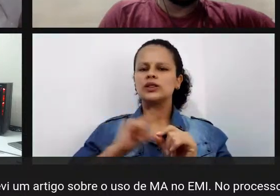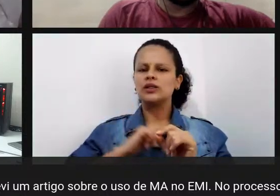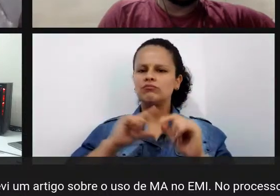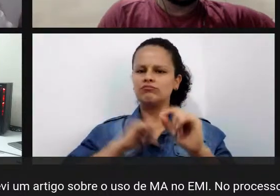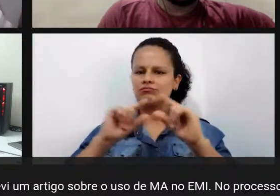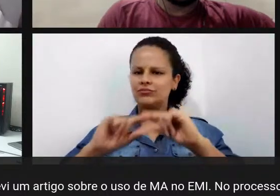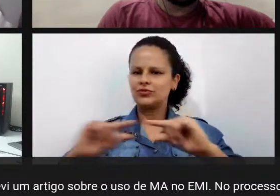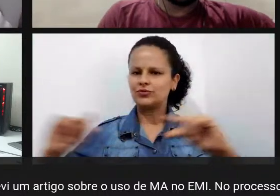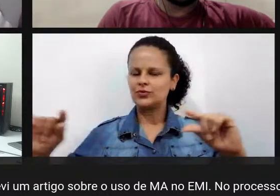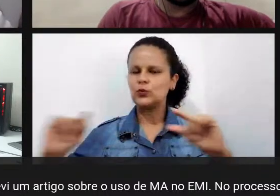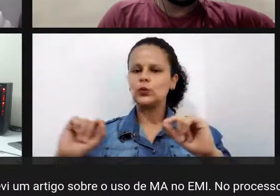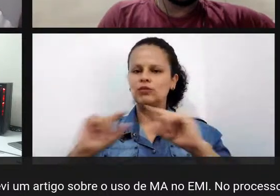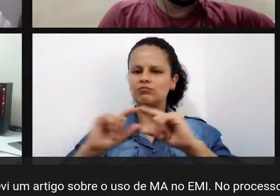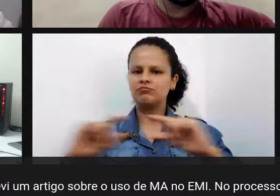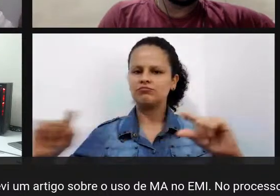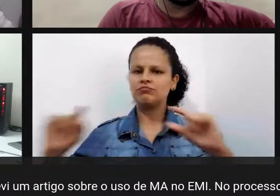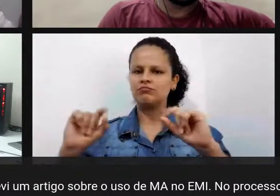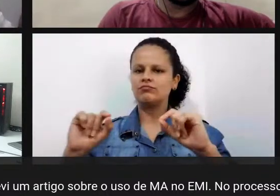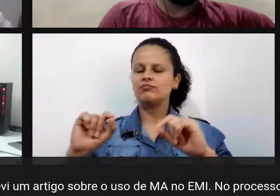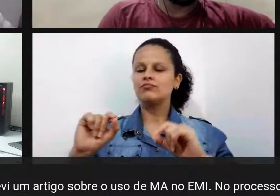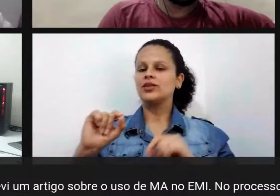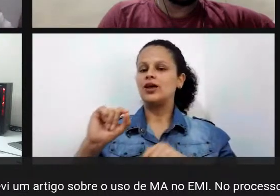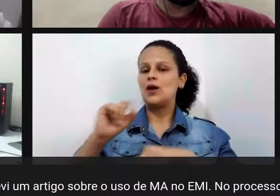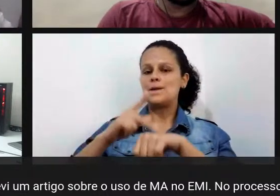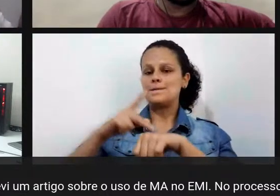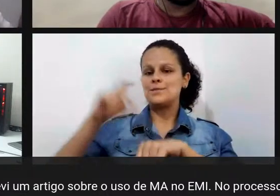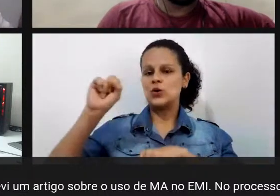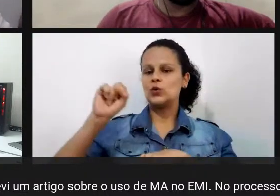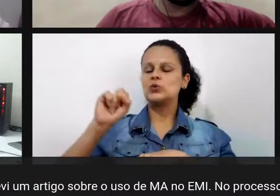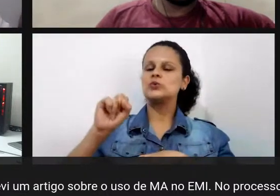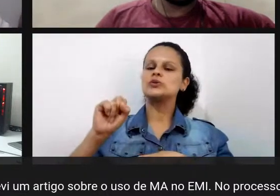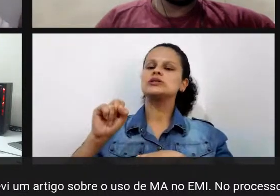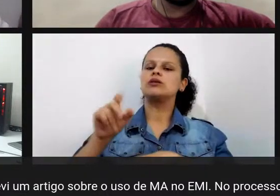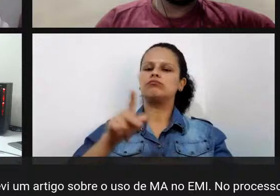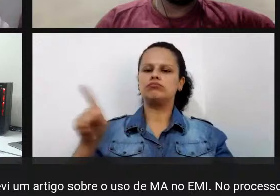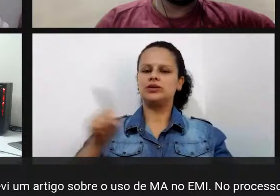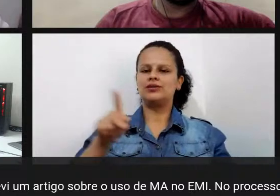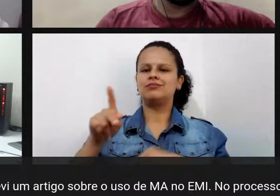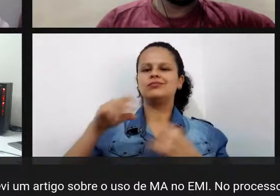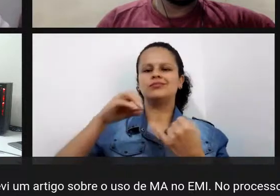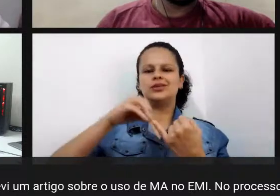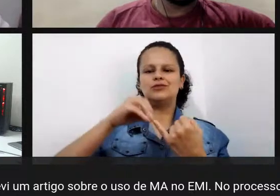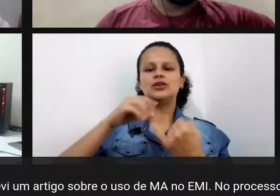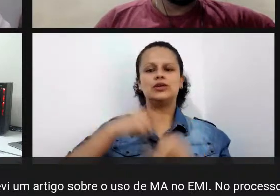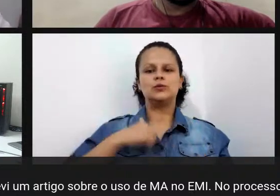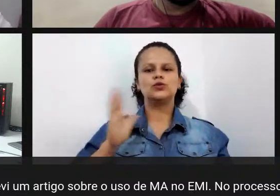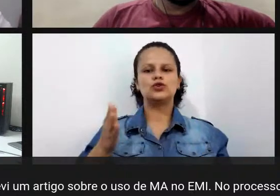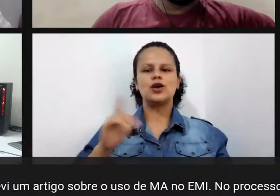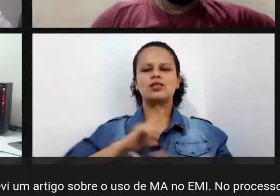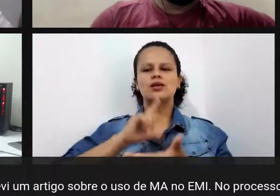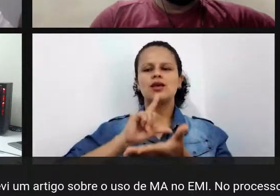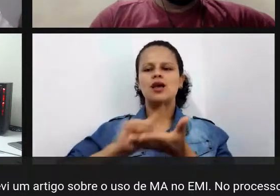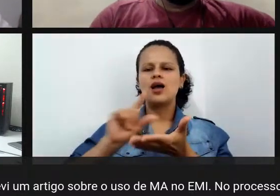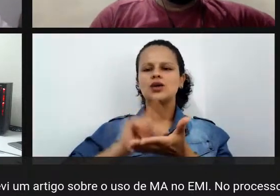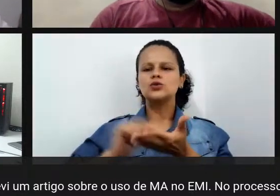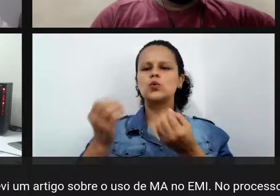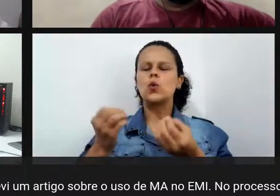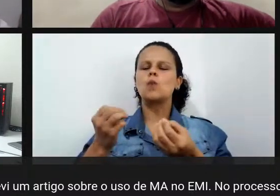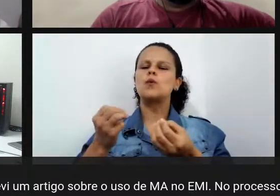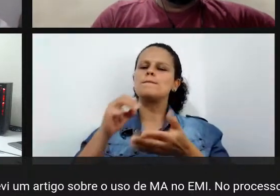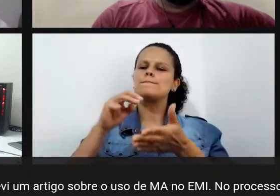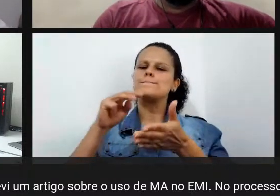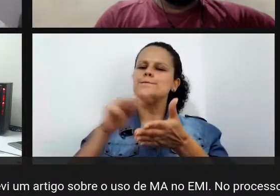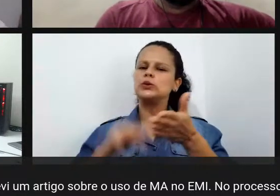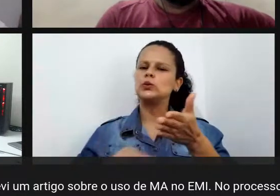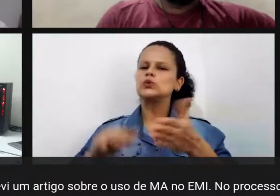colocação dela né fiz a após em docência no IFMG e escrevi um artigo sobre o uso de metodologias ativas no ensino